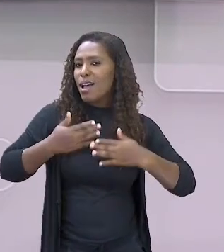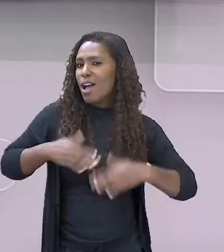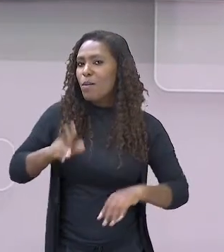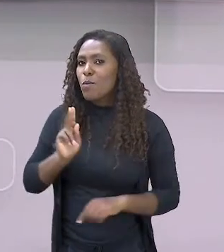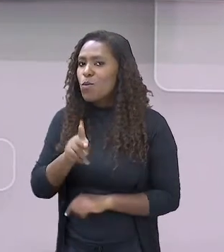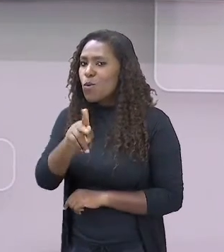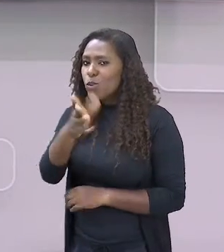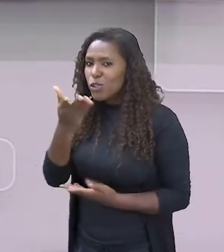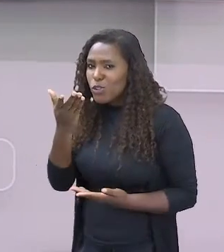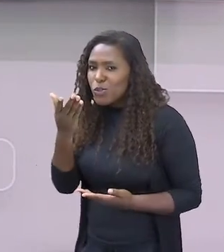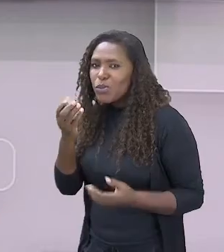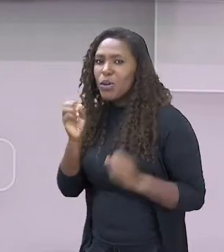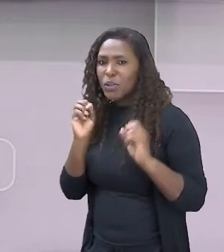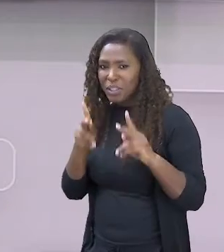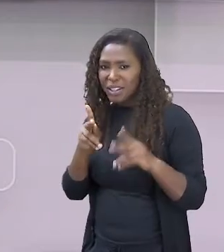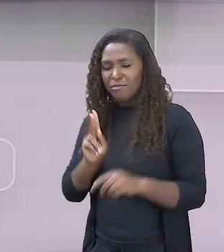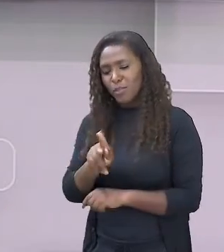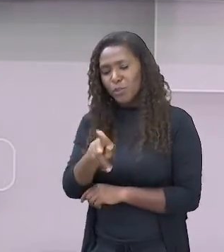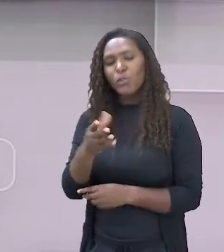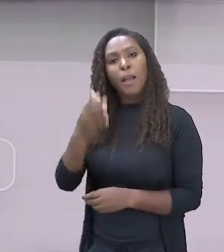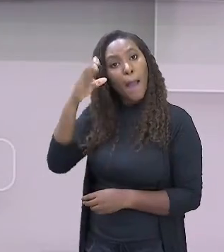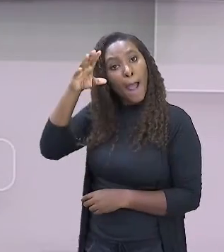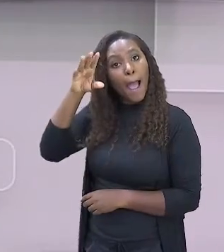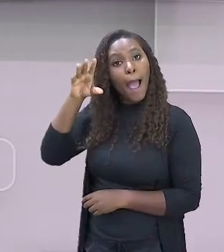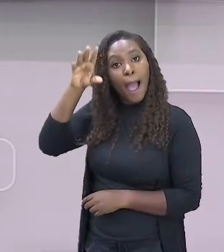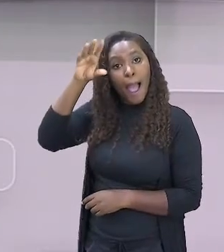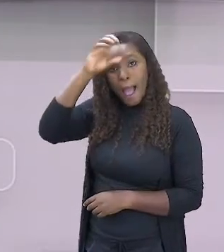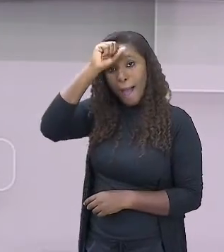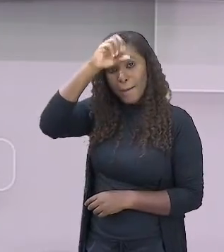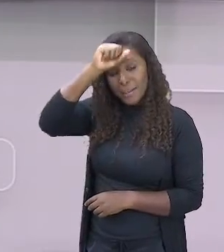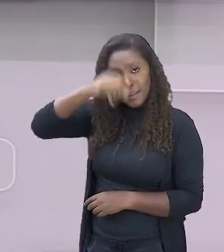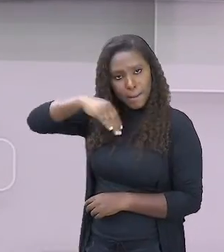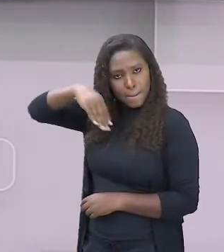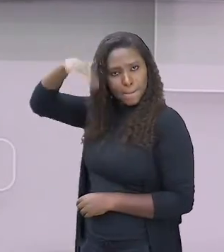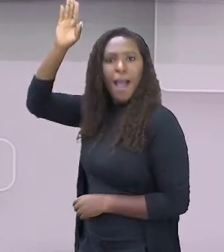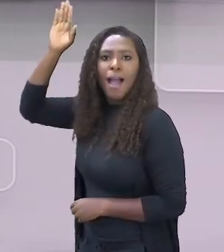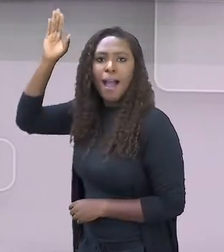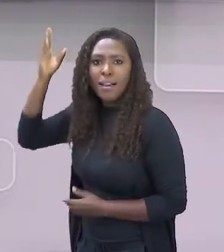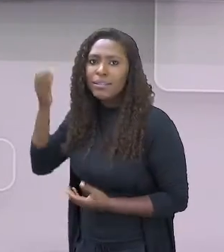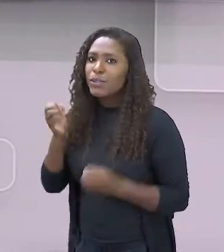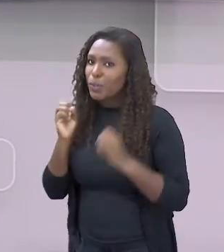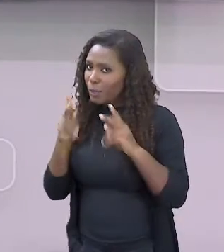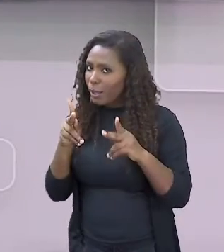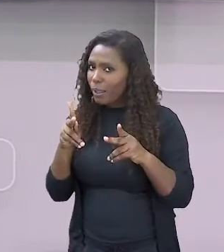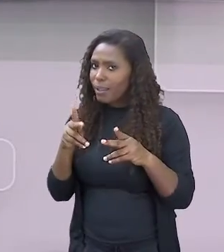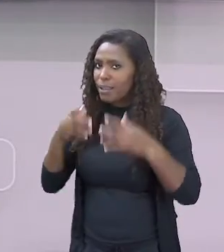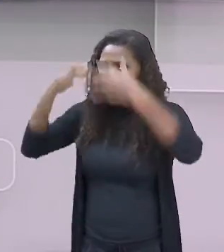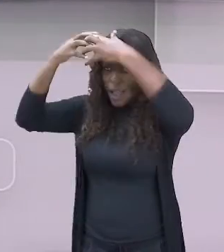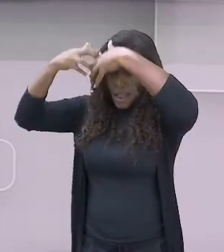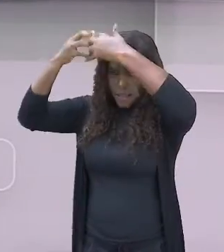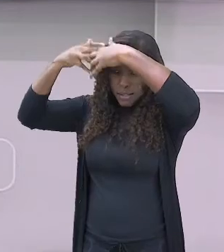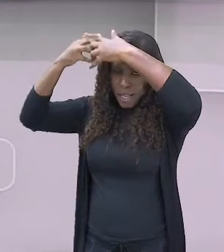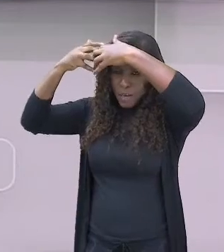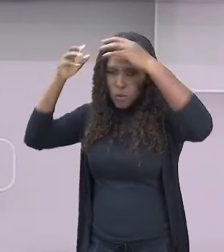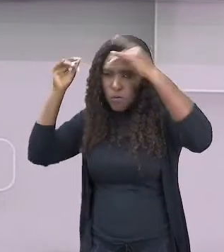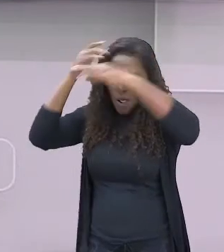aqui e aprender assim, para que flua tudo em nossa mente. Vamos lá?